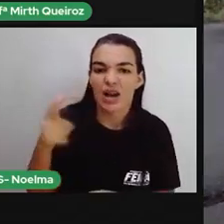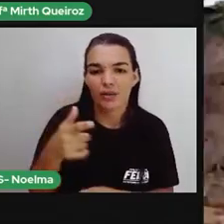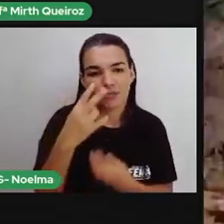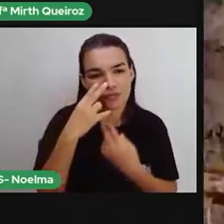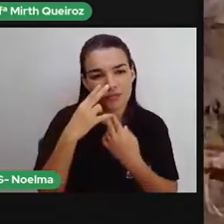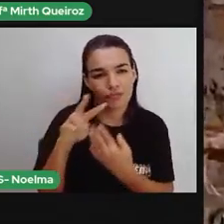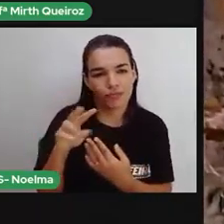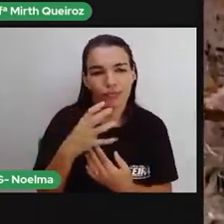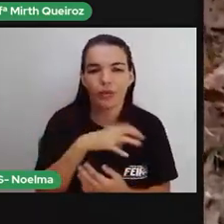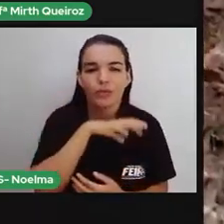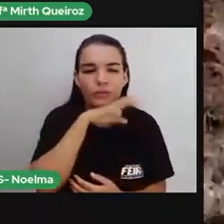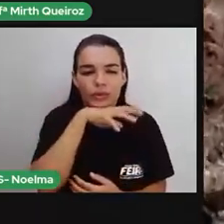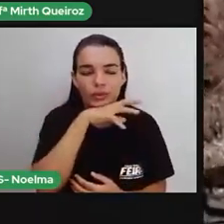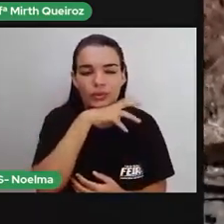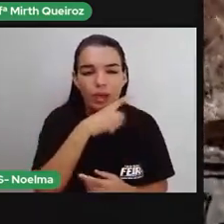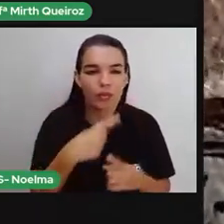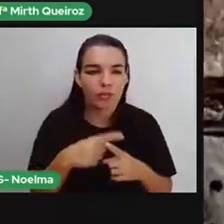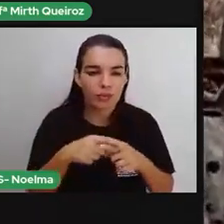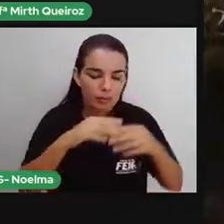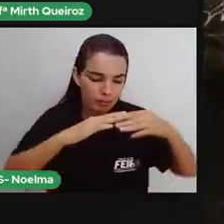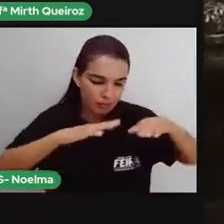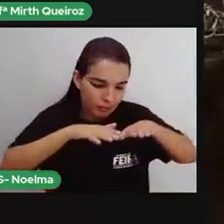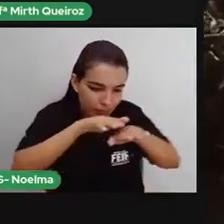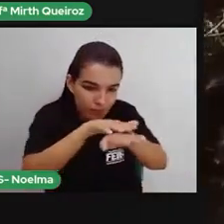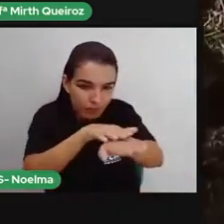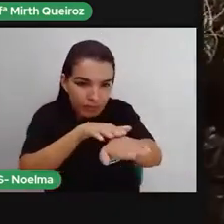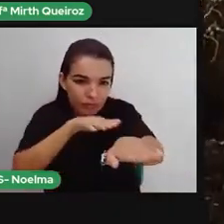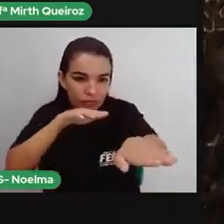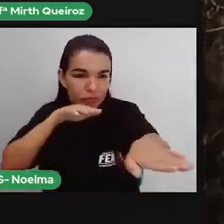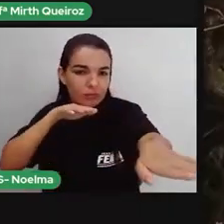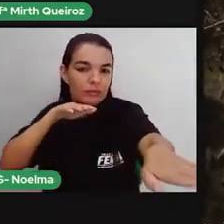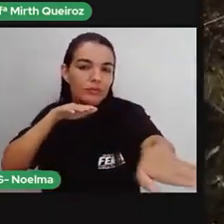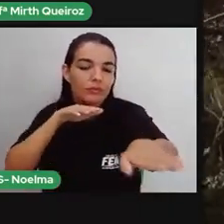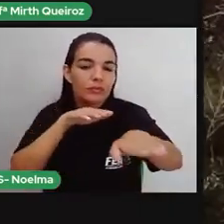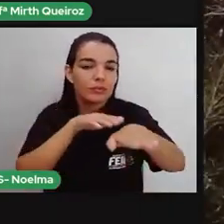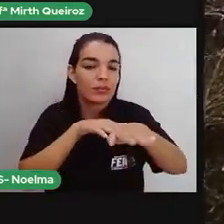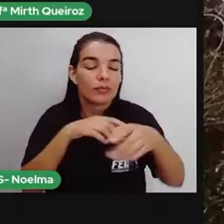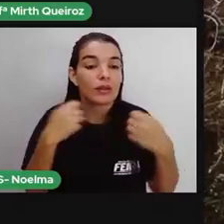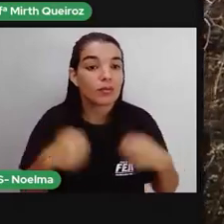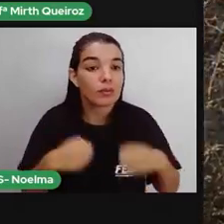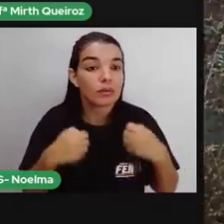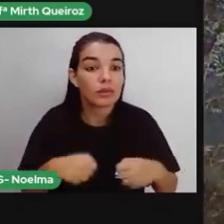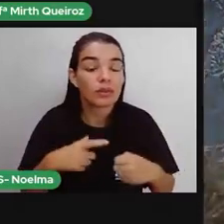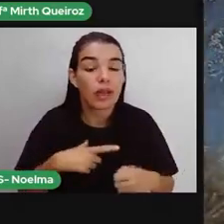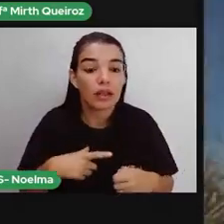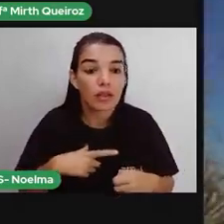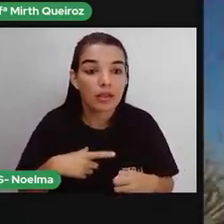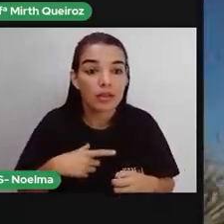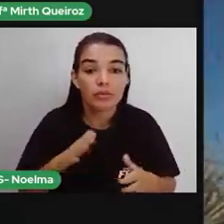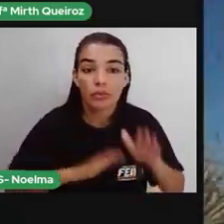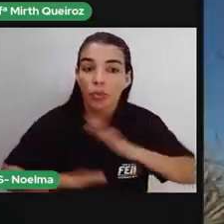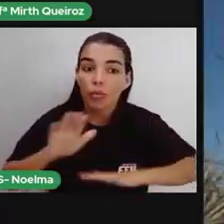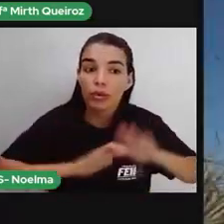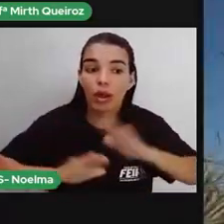estradas. São impactos que exigem ações estratégicas para garantir a proteção do Pantanal.